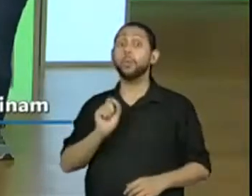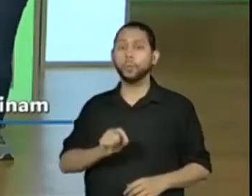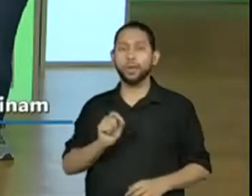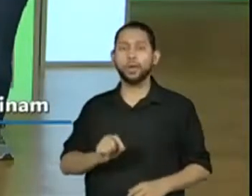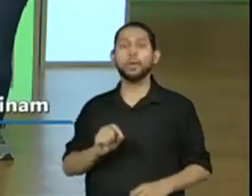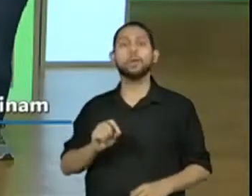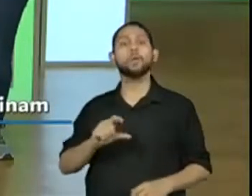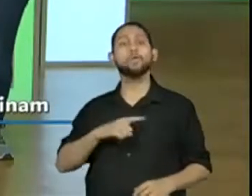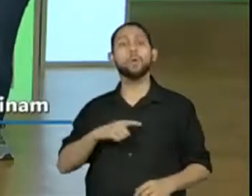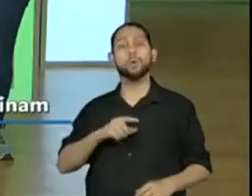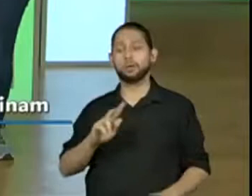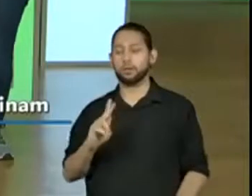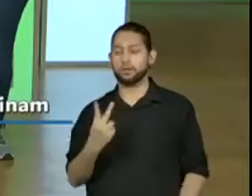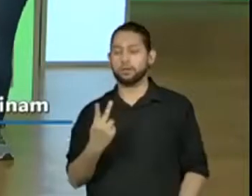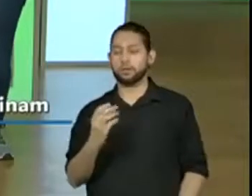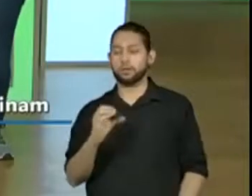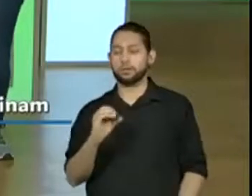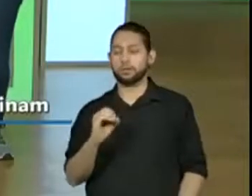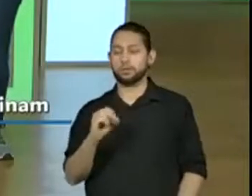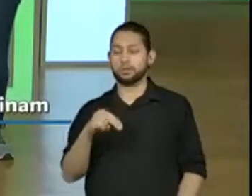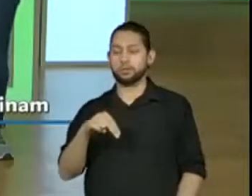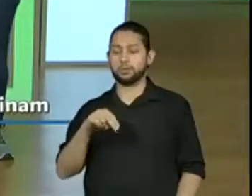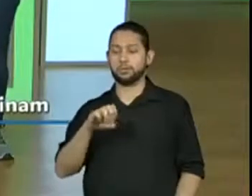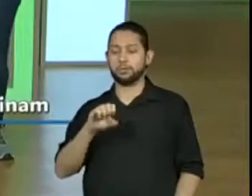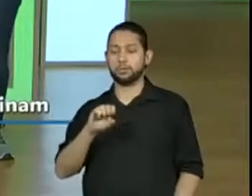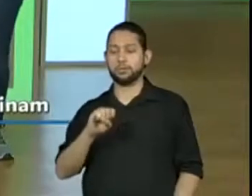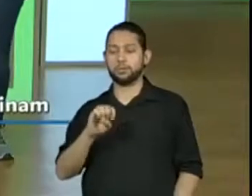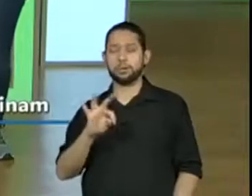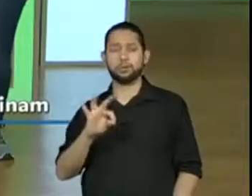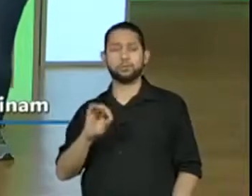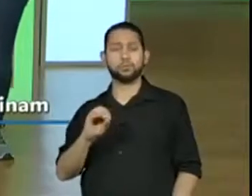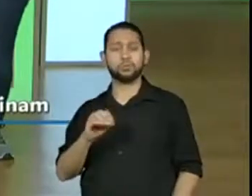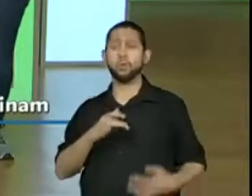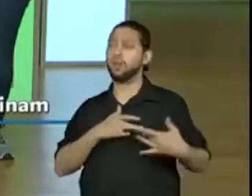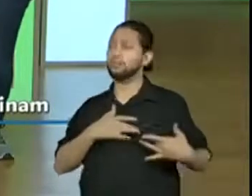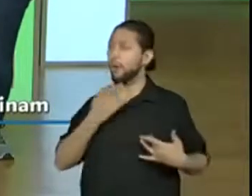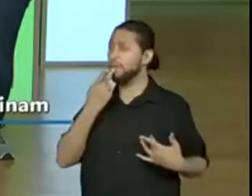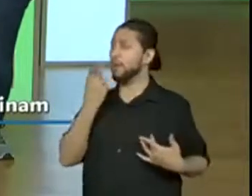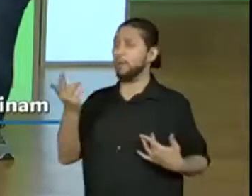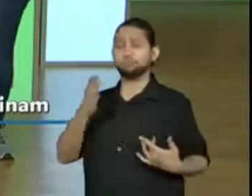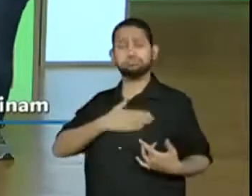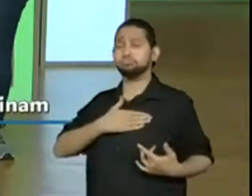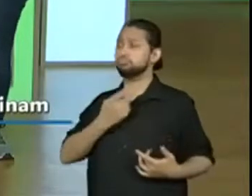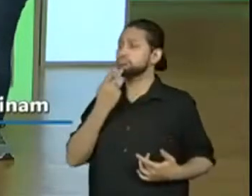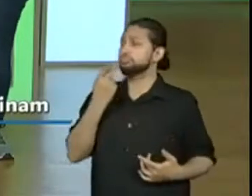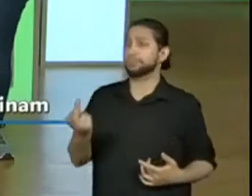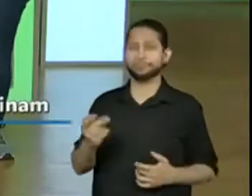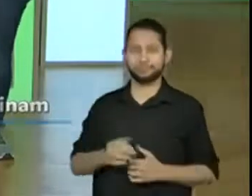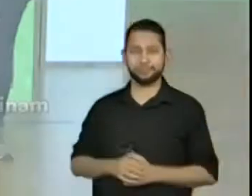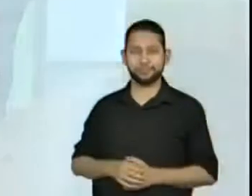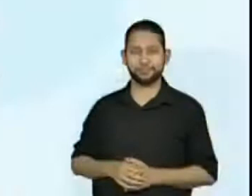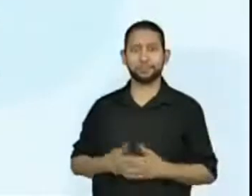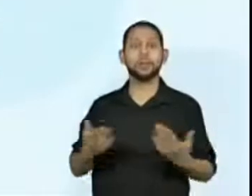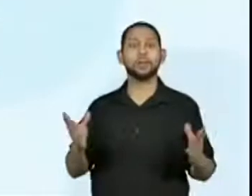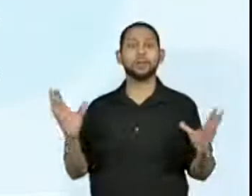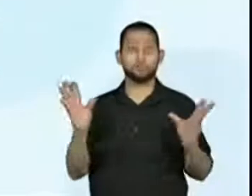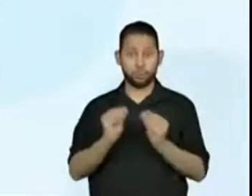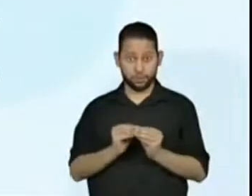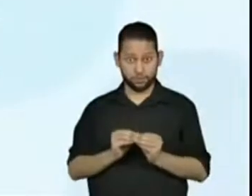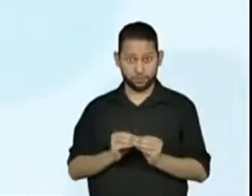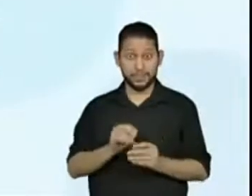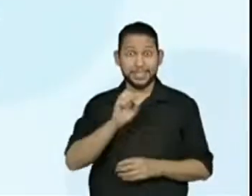professora Mônica? E realmente... É, isso mesmo. E aí, a moral no final, a verdade